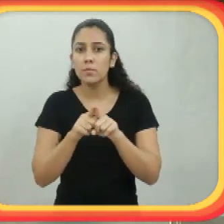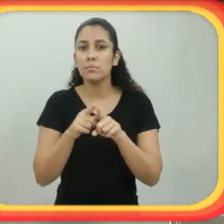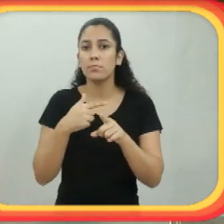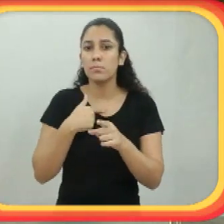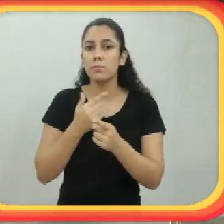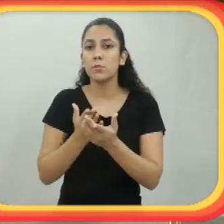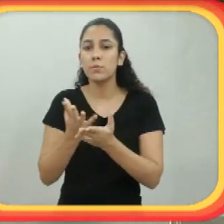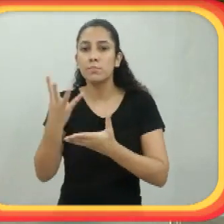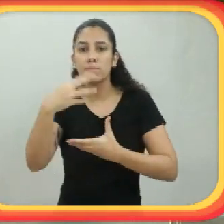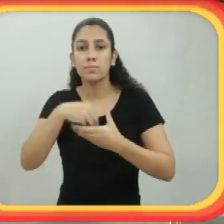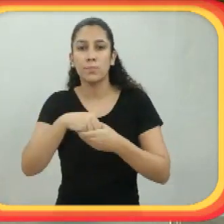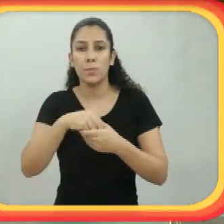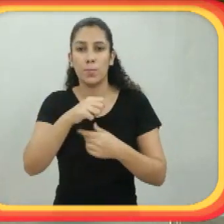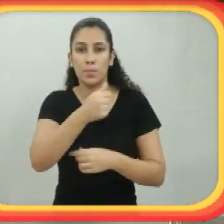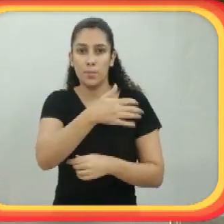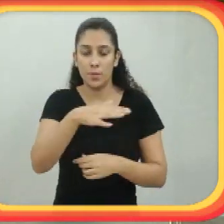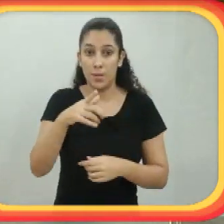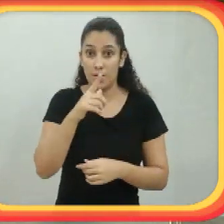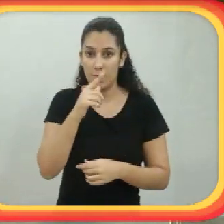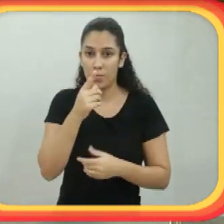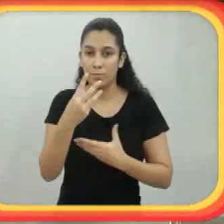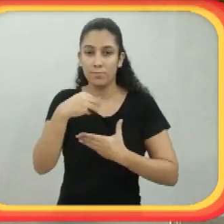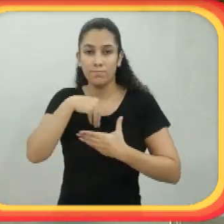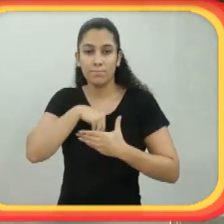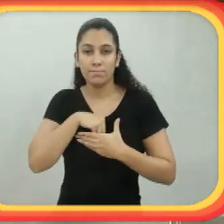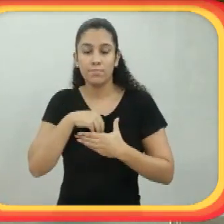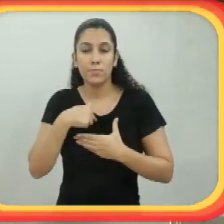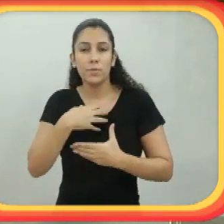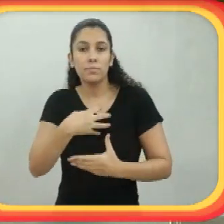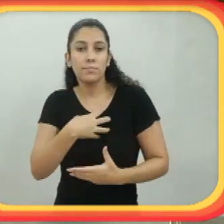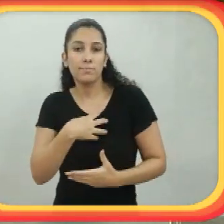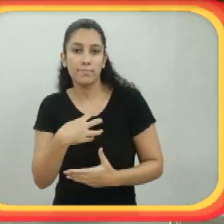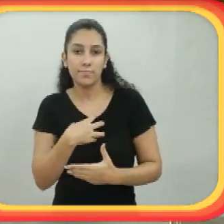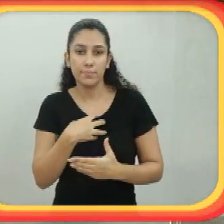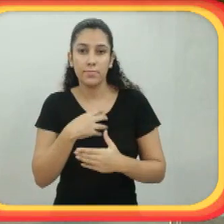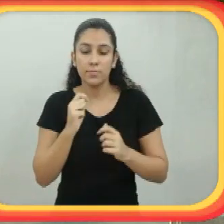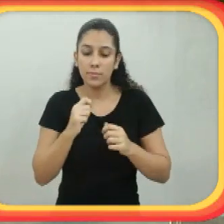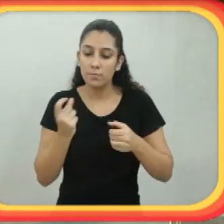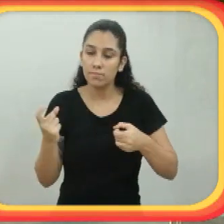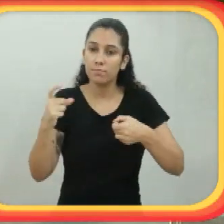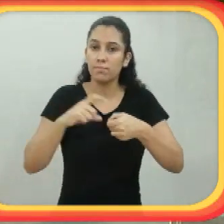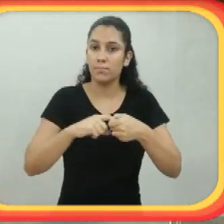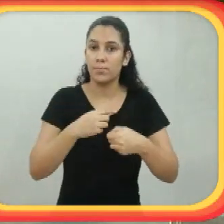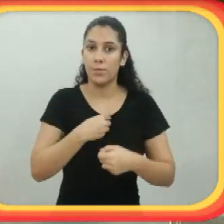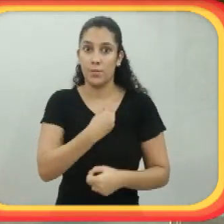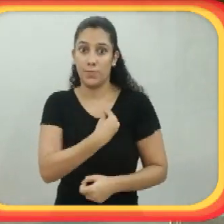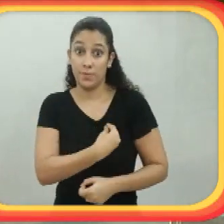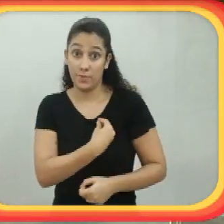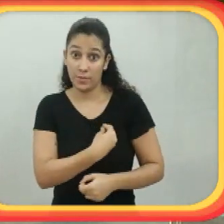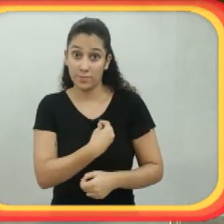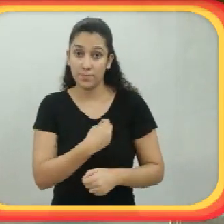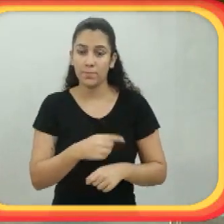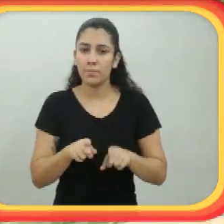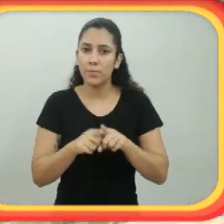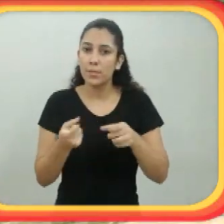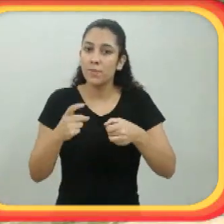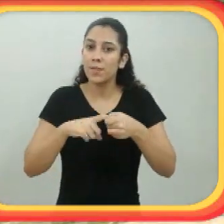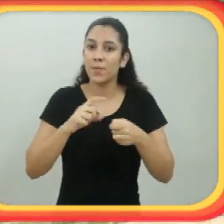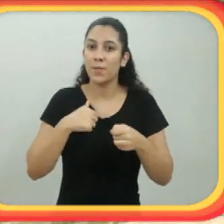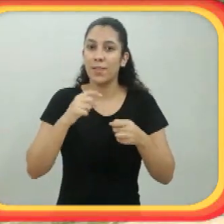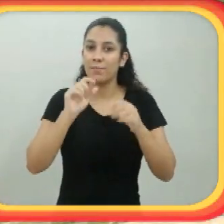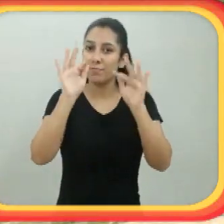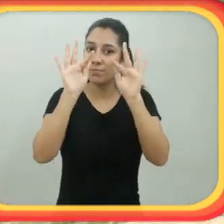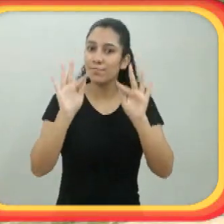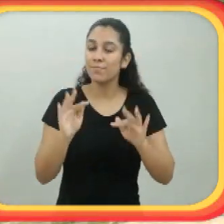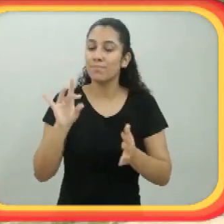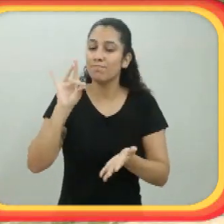perda grande. Não tem como dizer que não é. Então foi nesse momento que eu vivi o luto. E aí